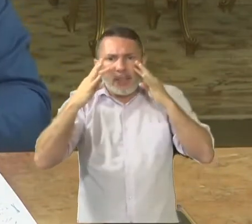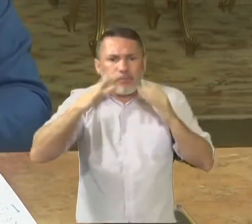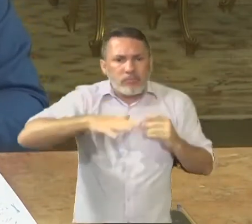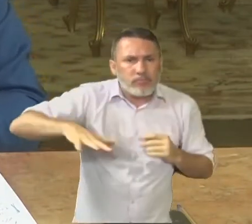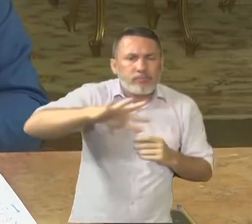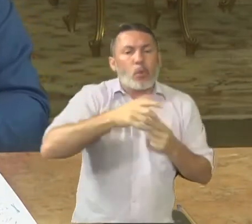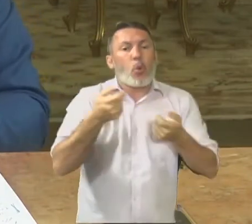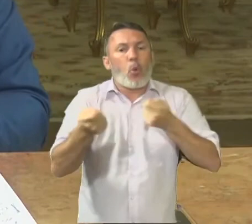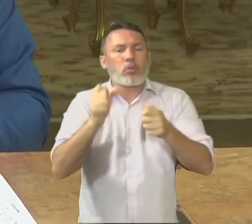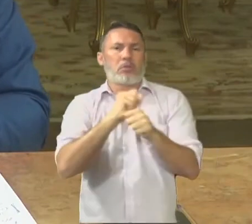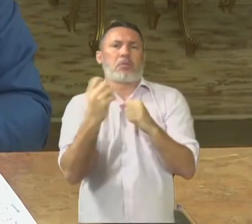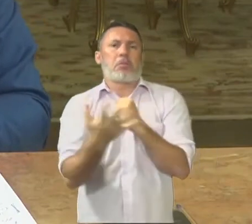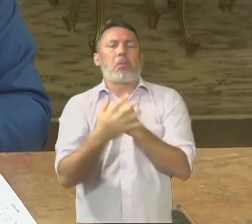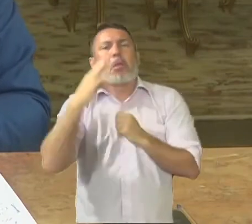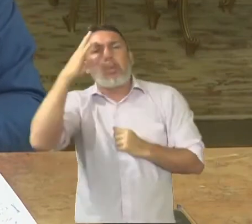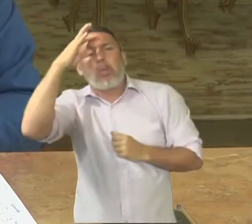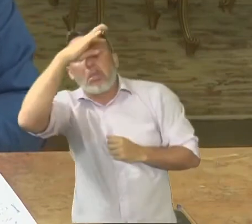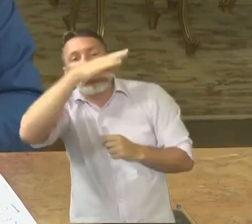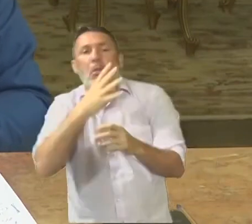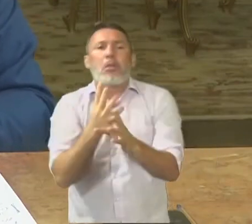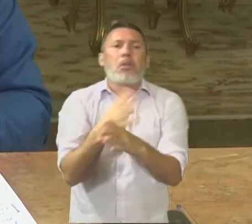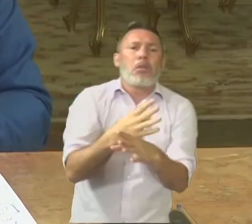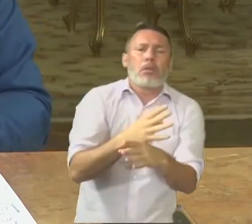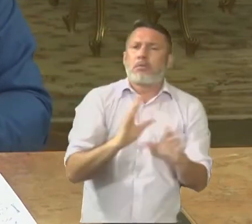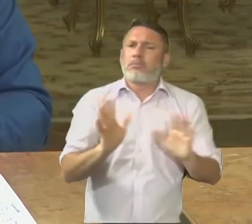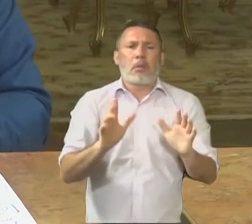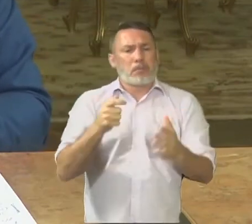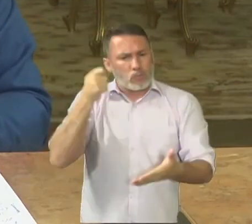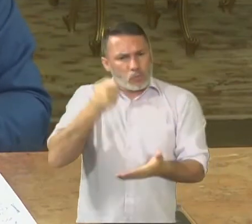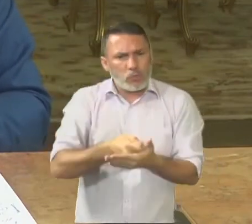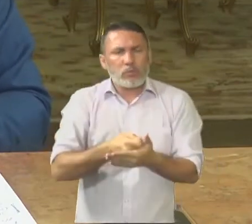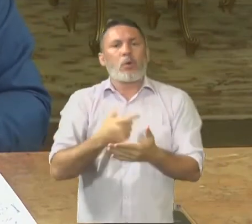controle da doença, para que a gente consiga salvar vidas.